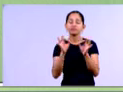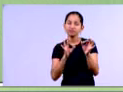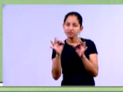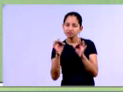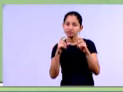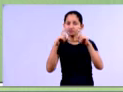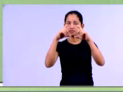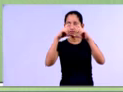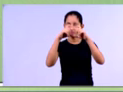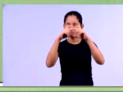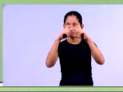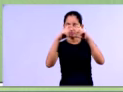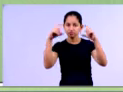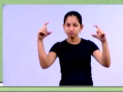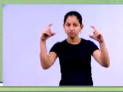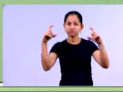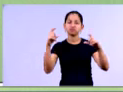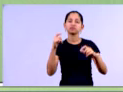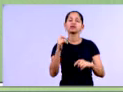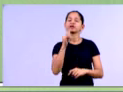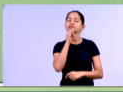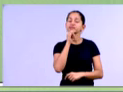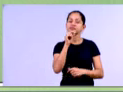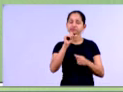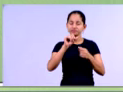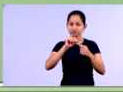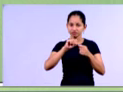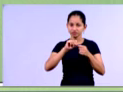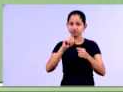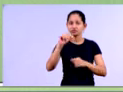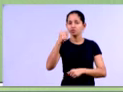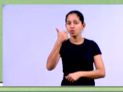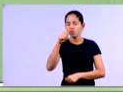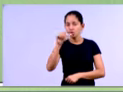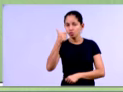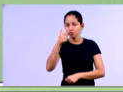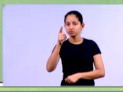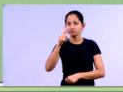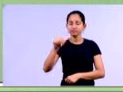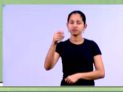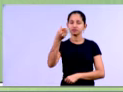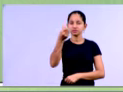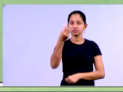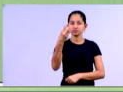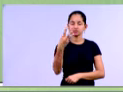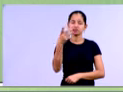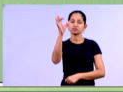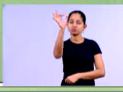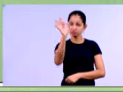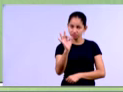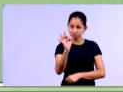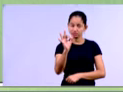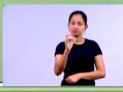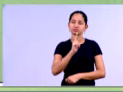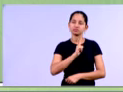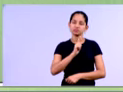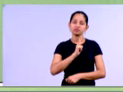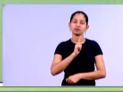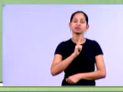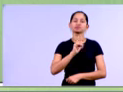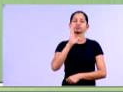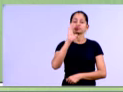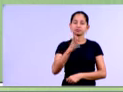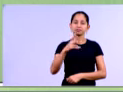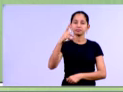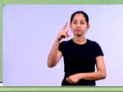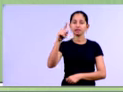nós vamos ter uma análise vertical de 11,53, 63%, ok? Patrimônio líquido, né,